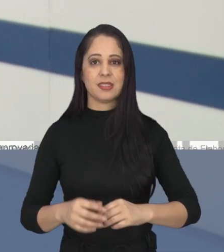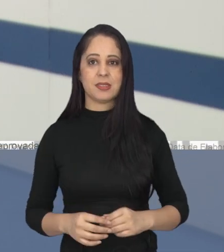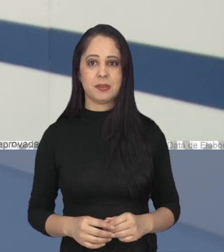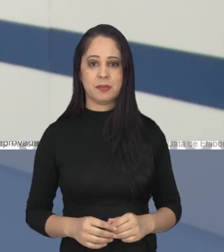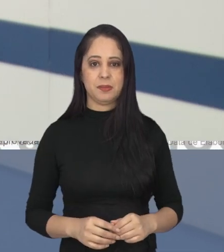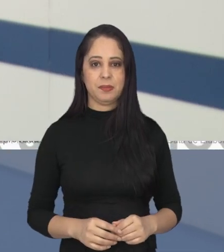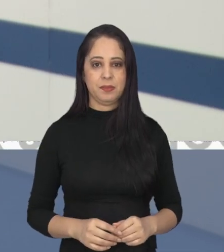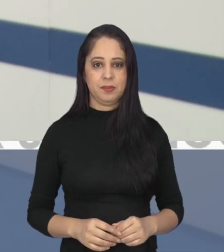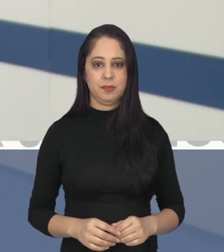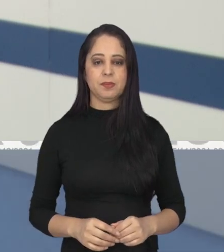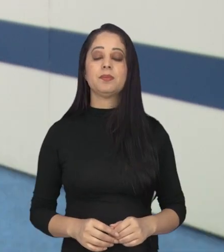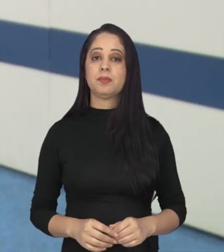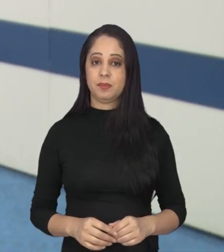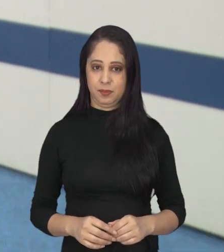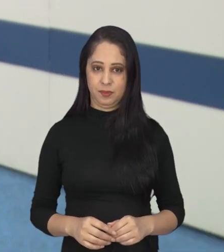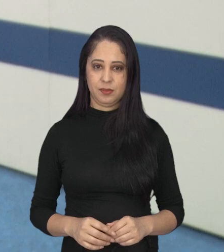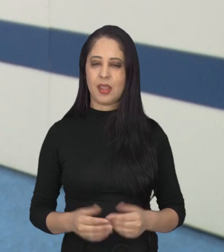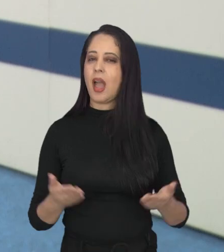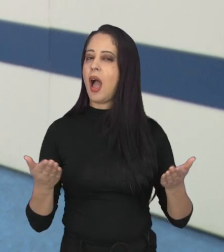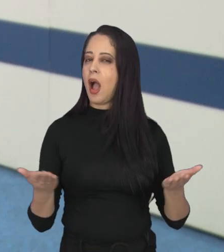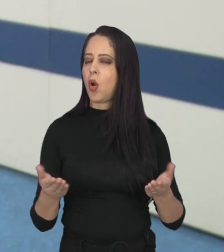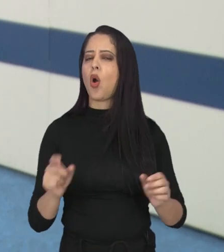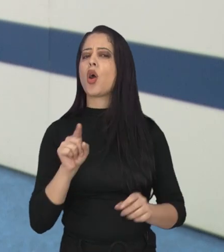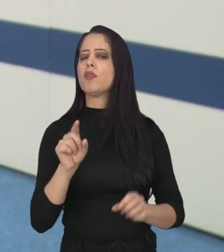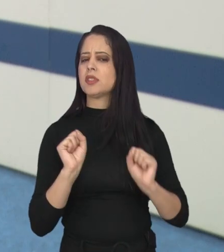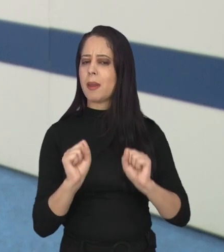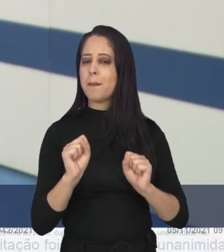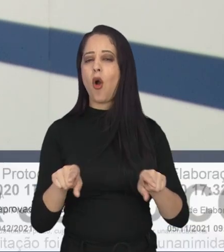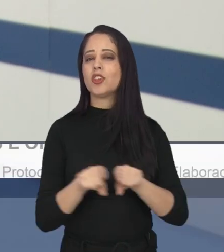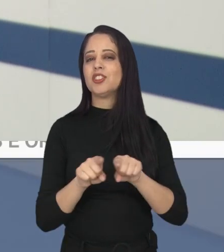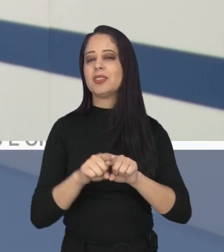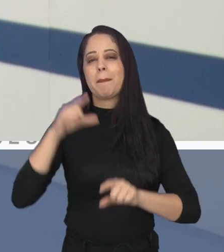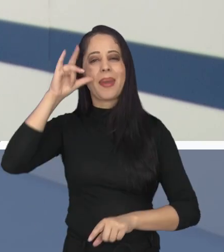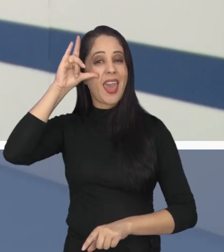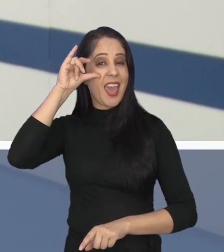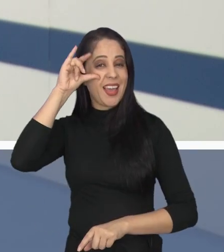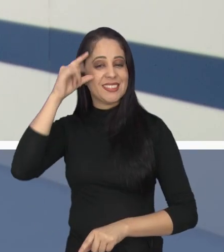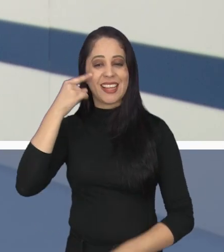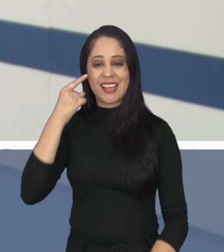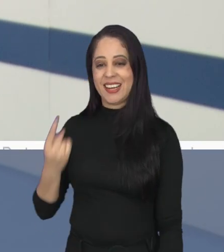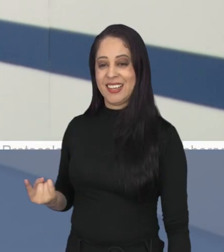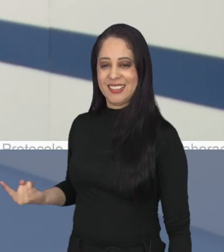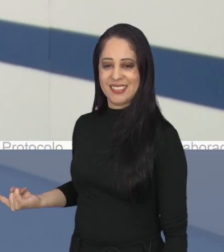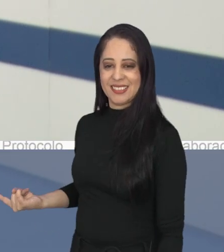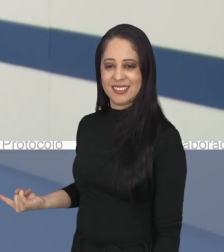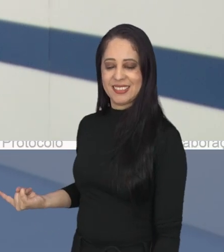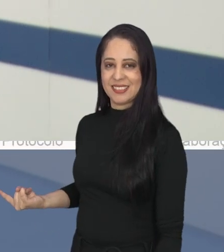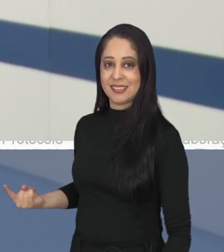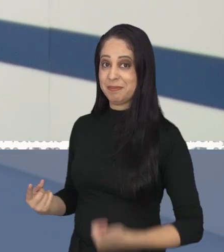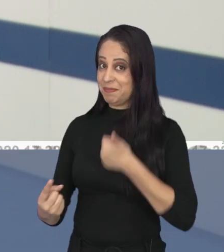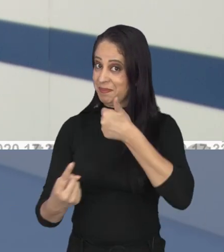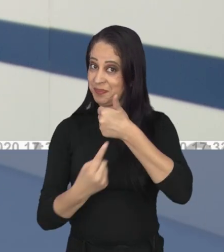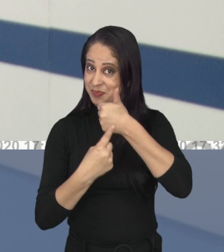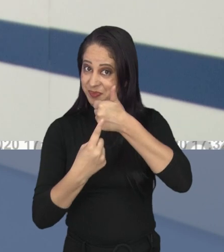.gov.br. Além disso, agora você pode seguir a gente nas redes sociais no arroba